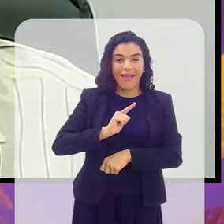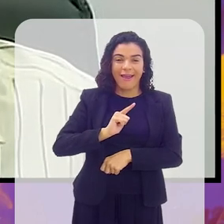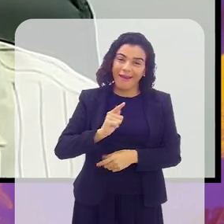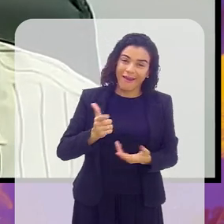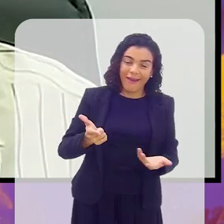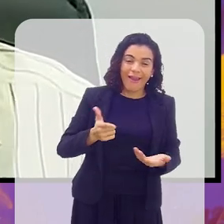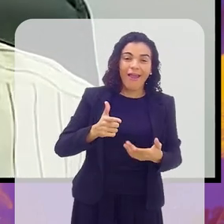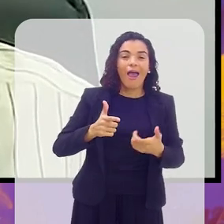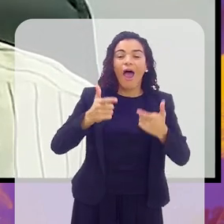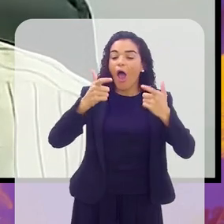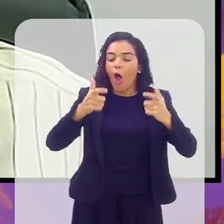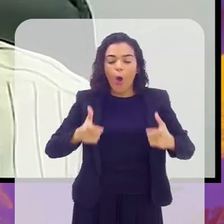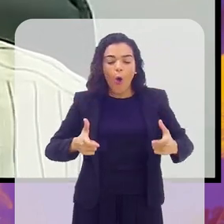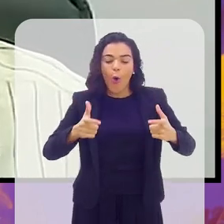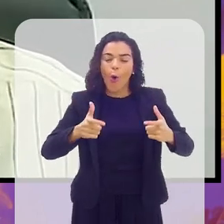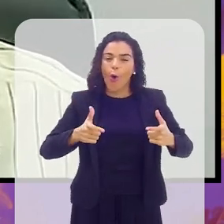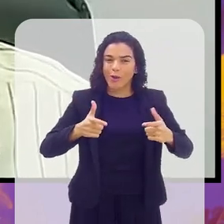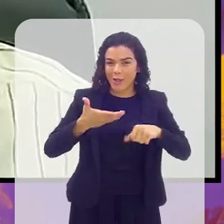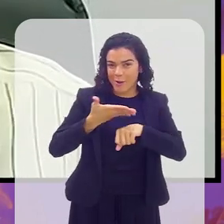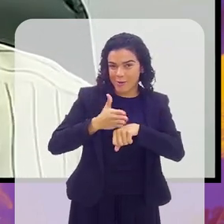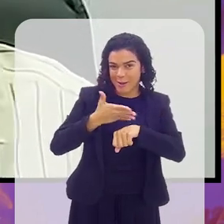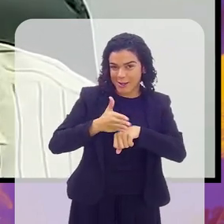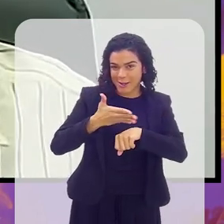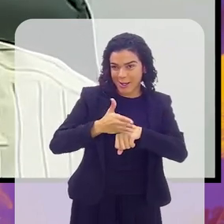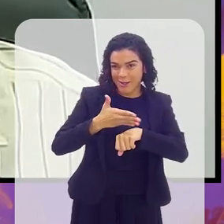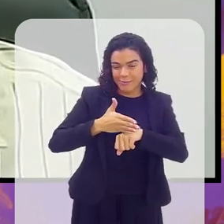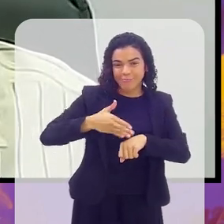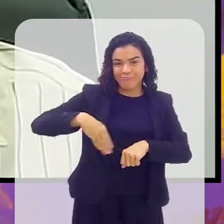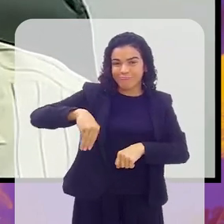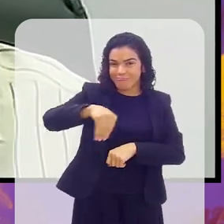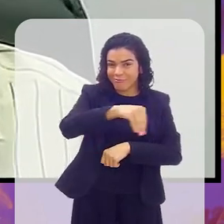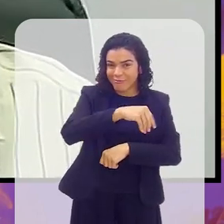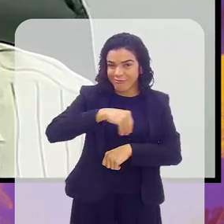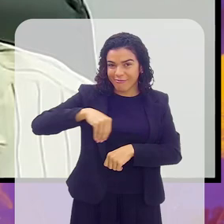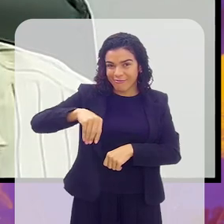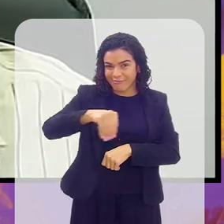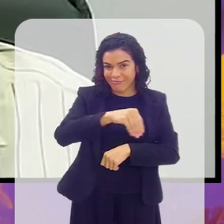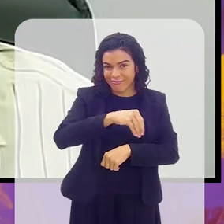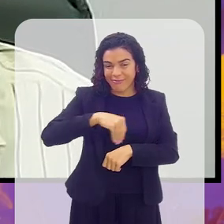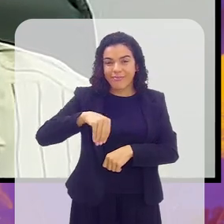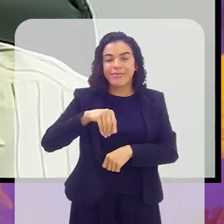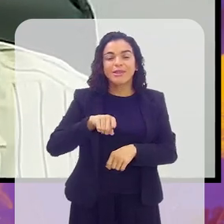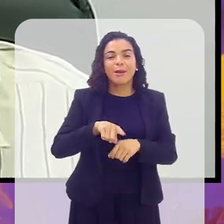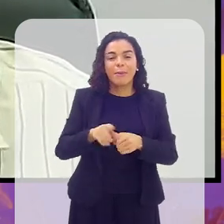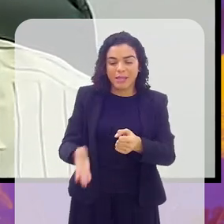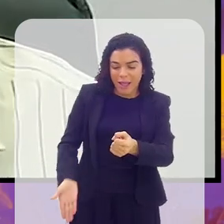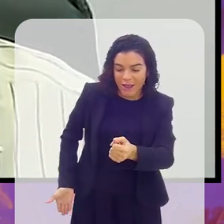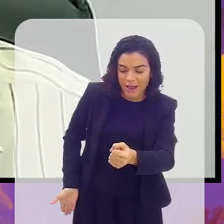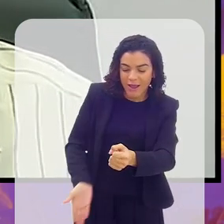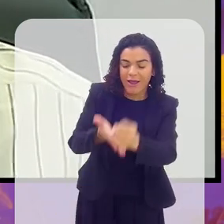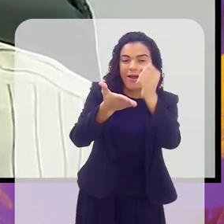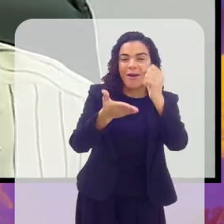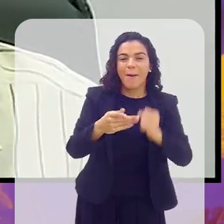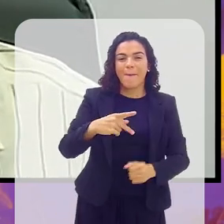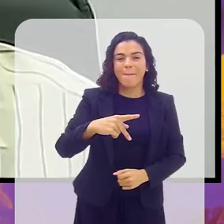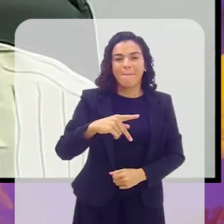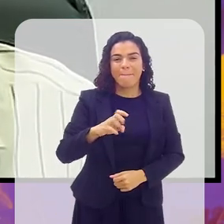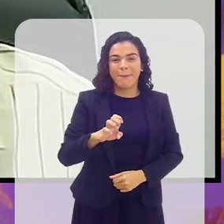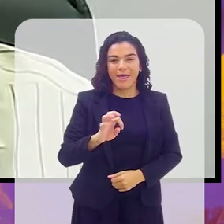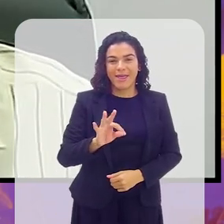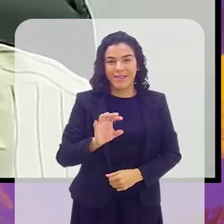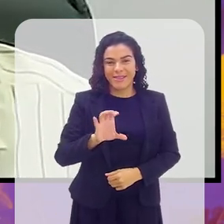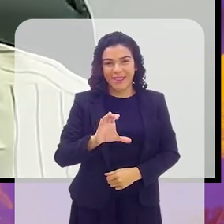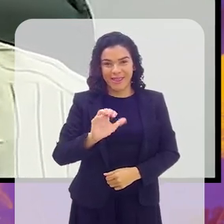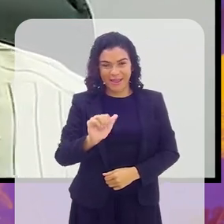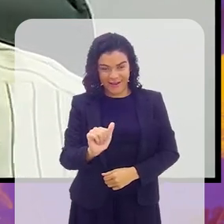Ele é também uma fusão da peteca com raquete, sempre se jogou